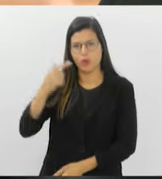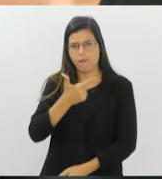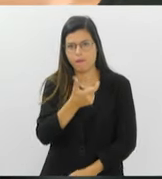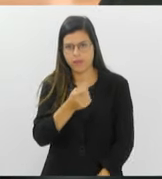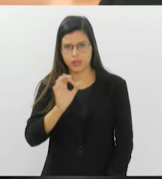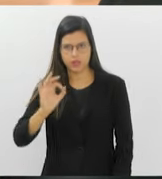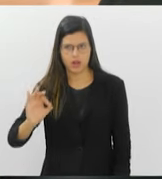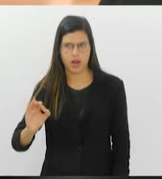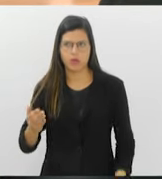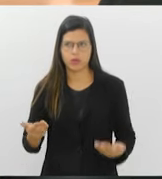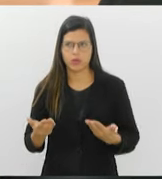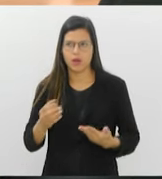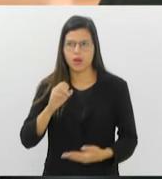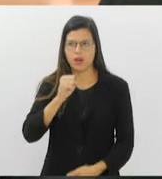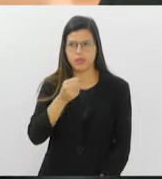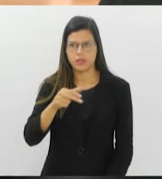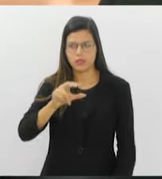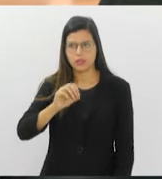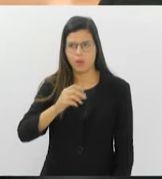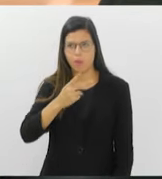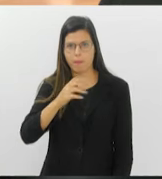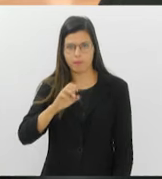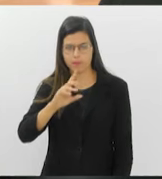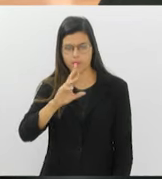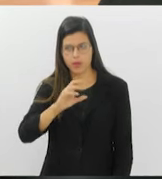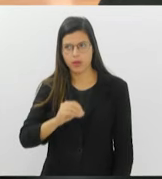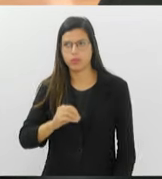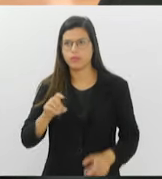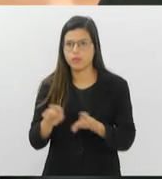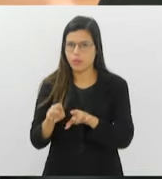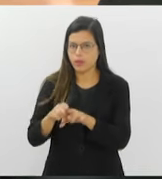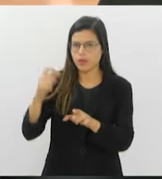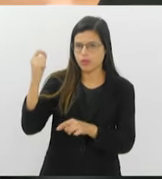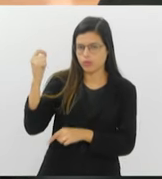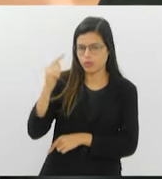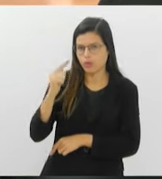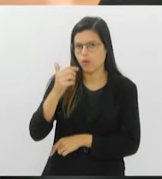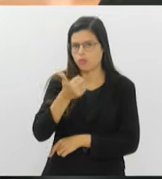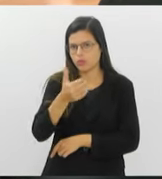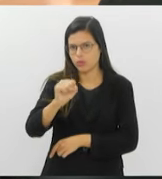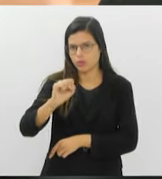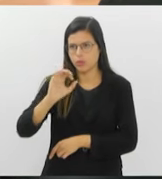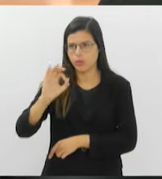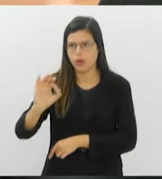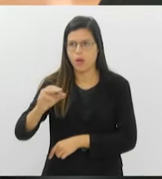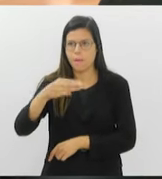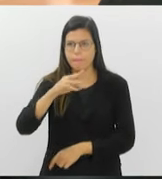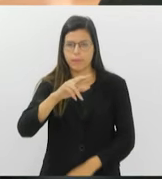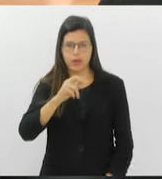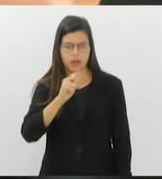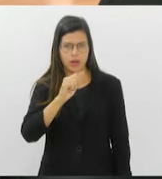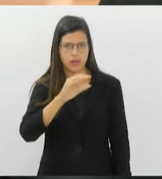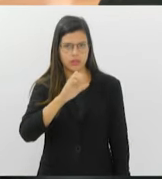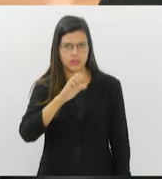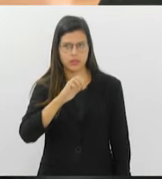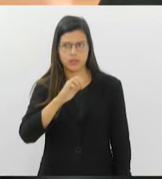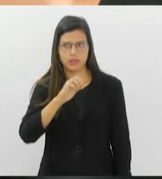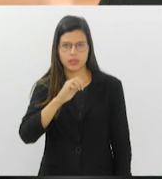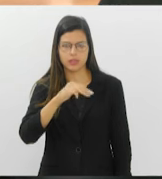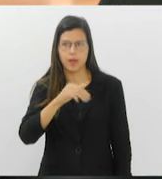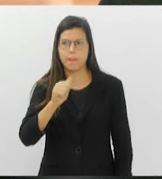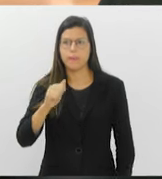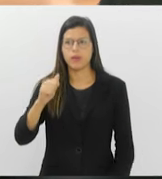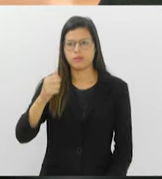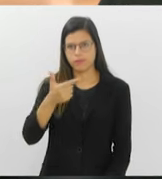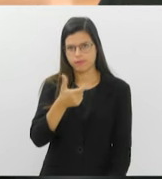nesse momento. São Pedro da Aldeia também com sol 18 graus. Miracema com sol 20 graus nesse momento. E